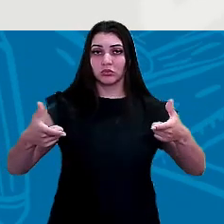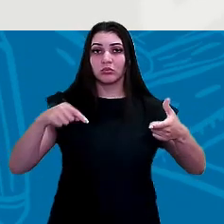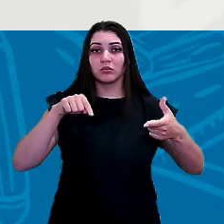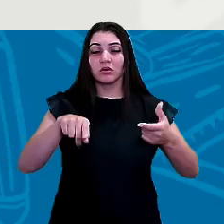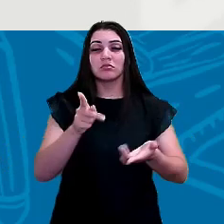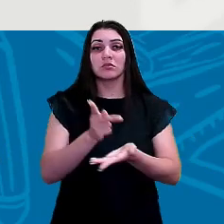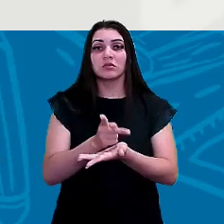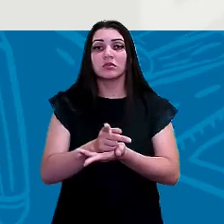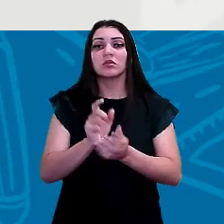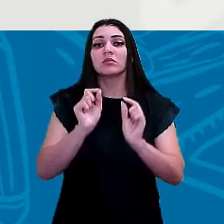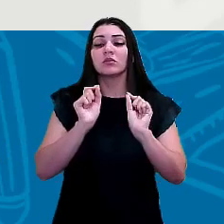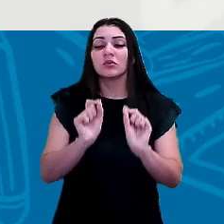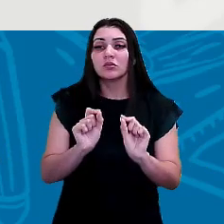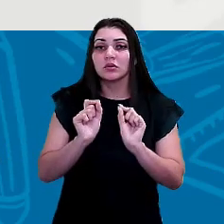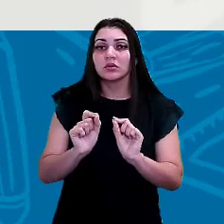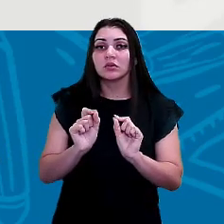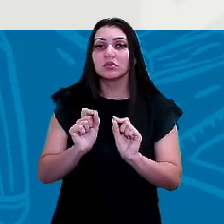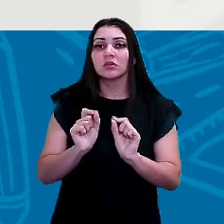está sempre